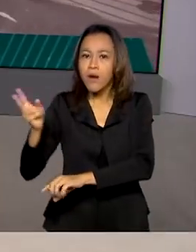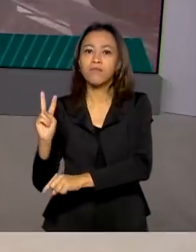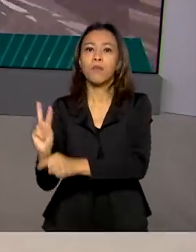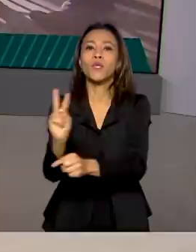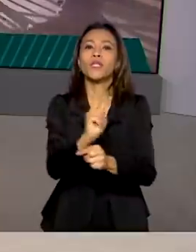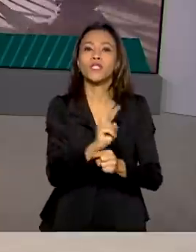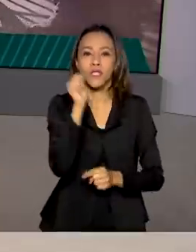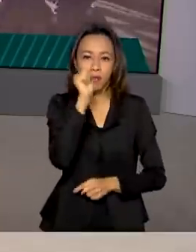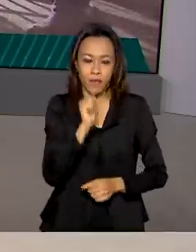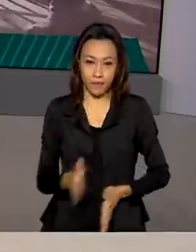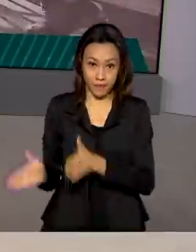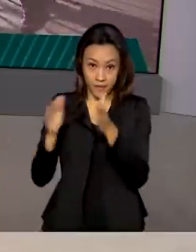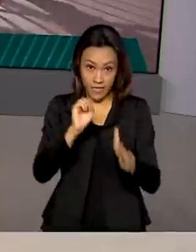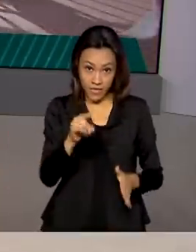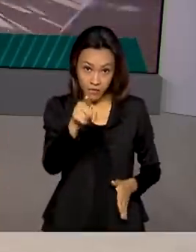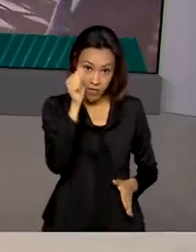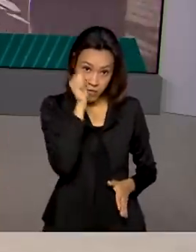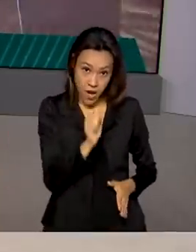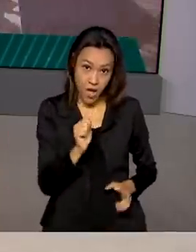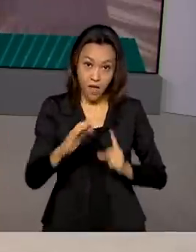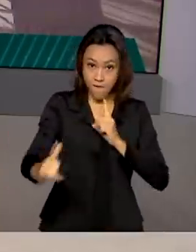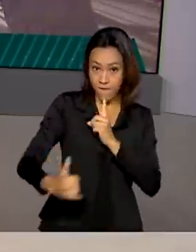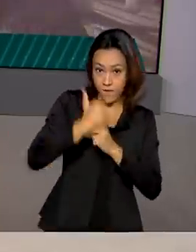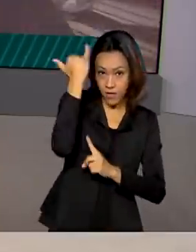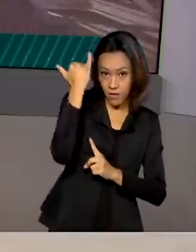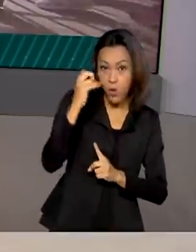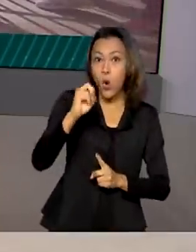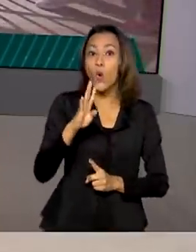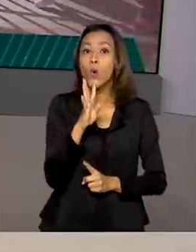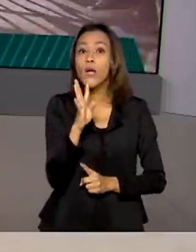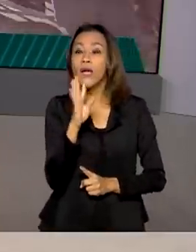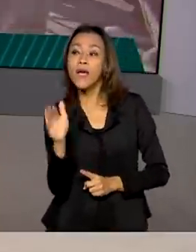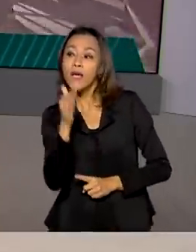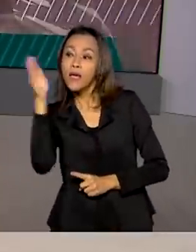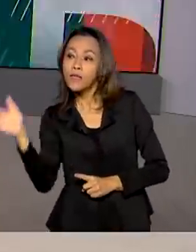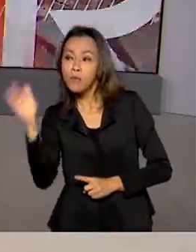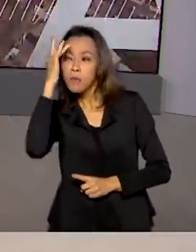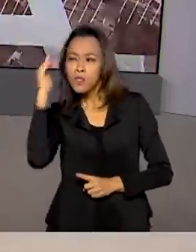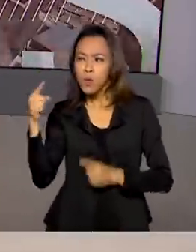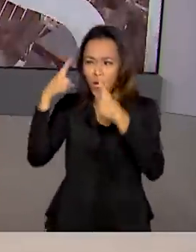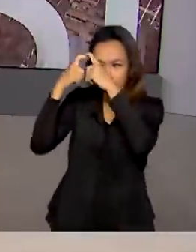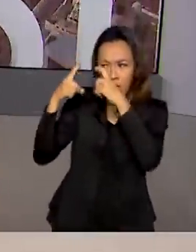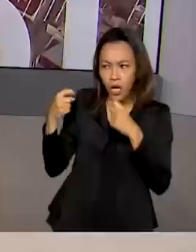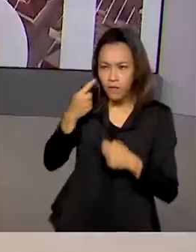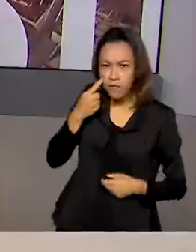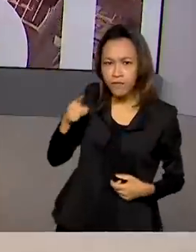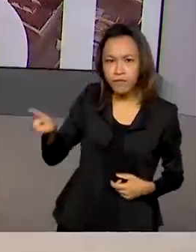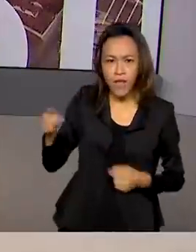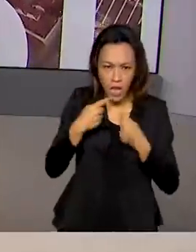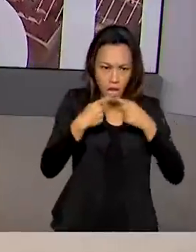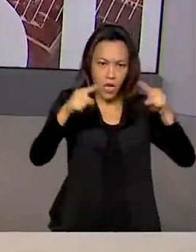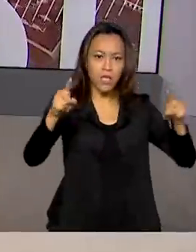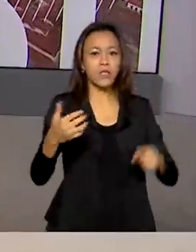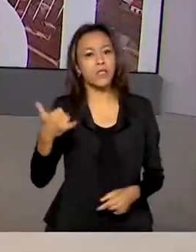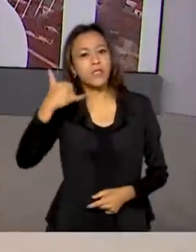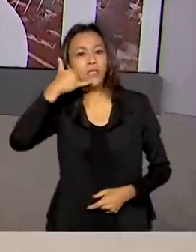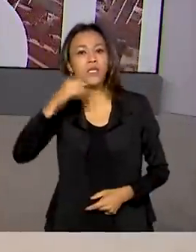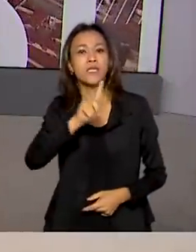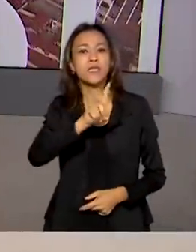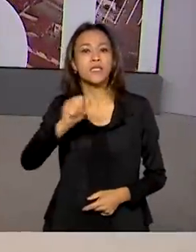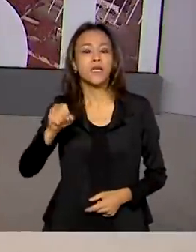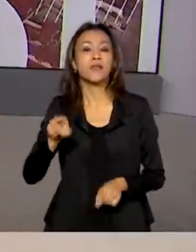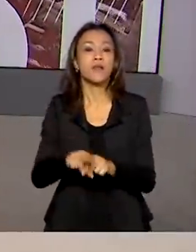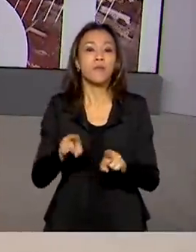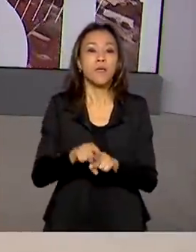Se você mulher é vítima ou conhece alguém que sofre com a violência, denuncie no Disque 100, ligue 180